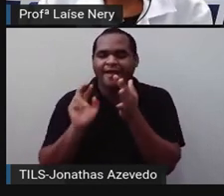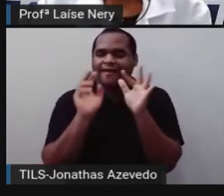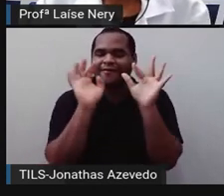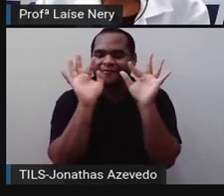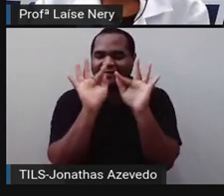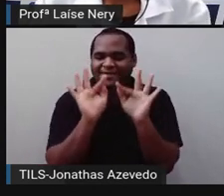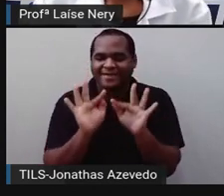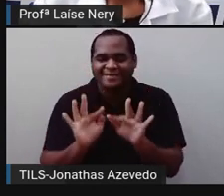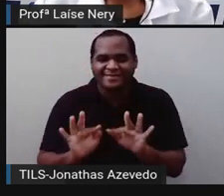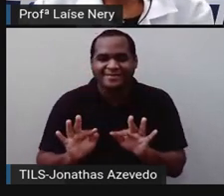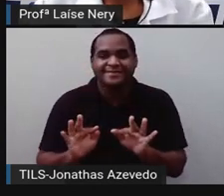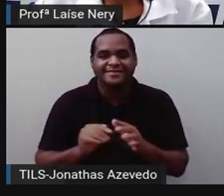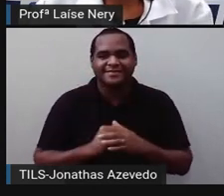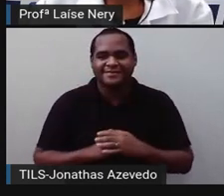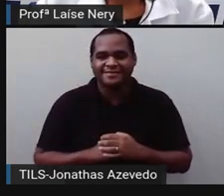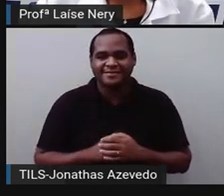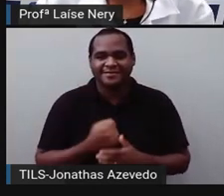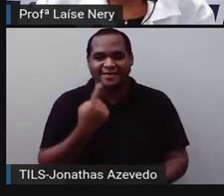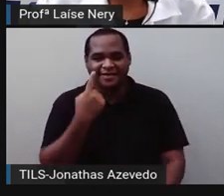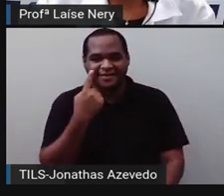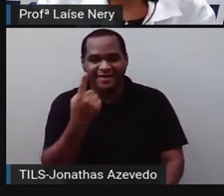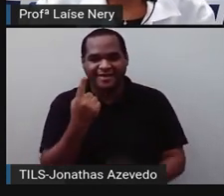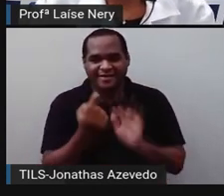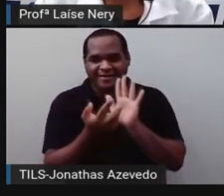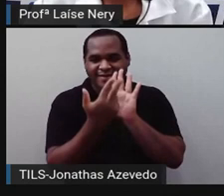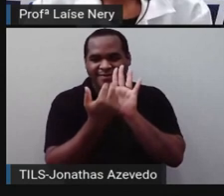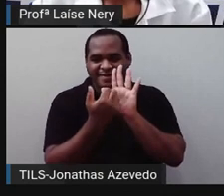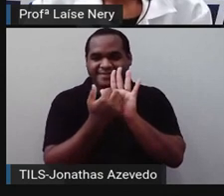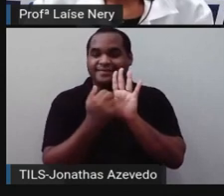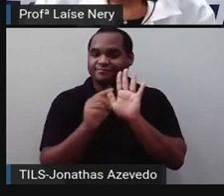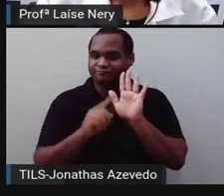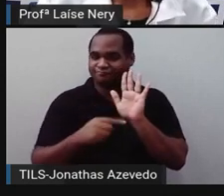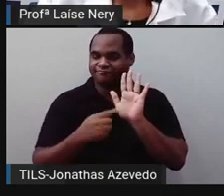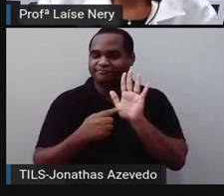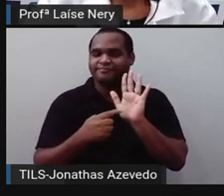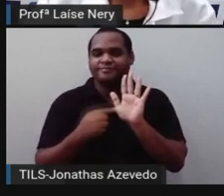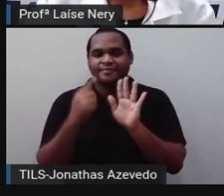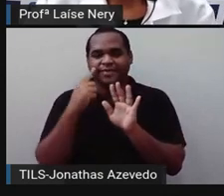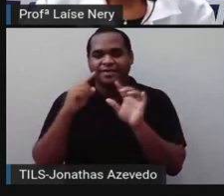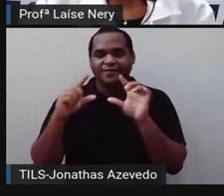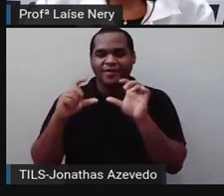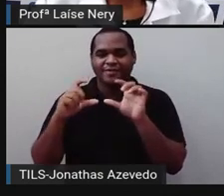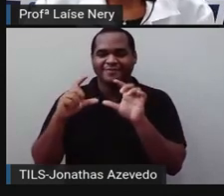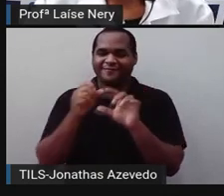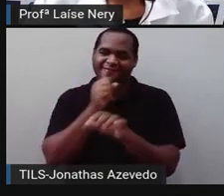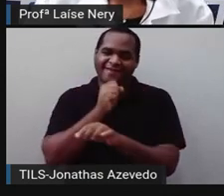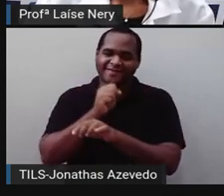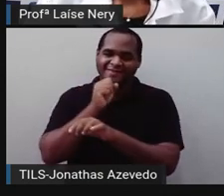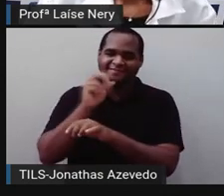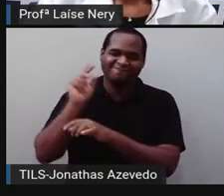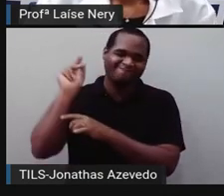felicidades. E aí nós temos alguns exemplos. Ver uma foto antiga,